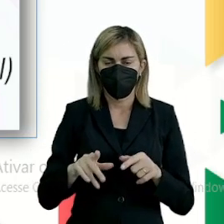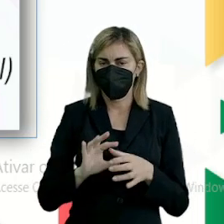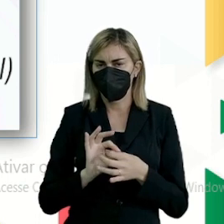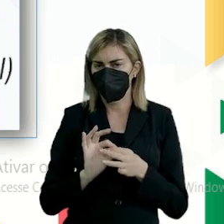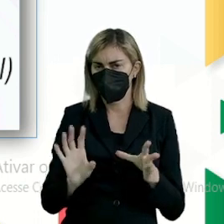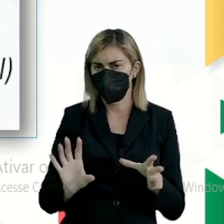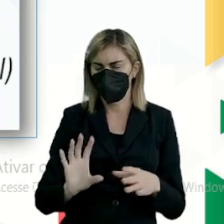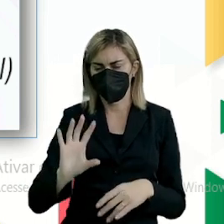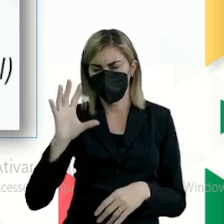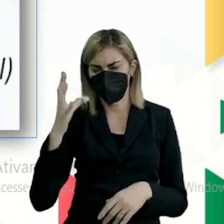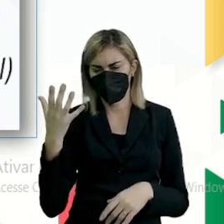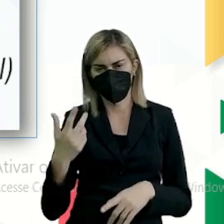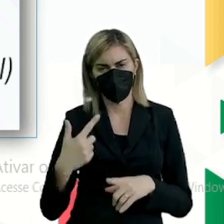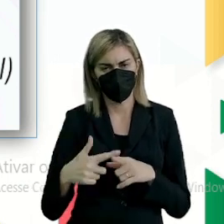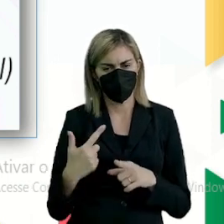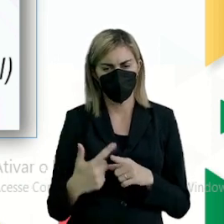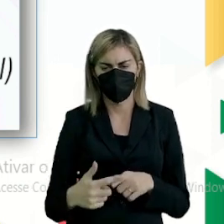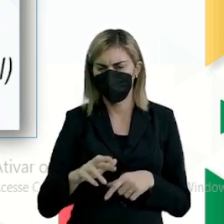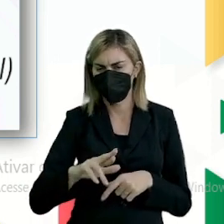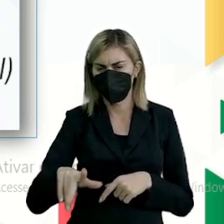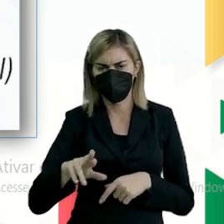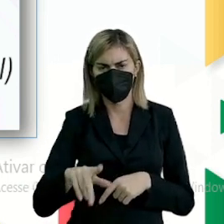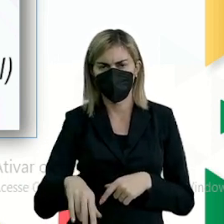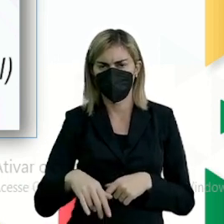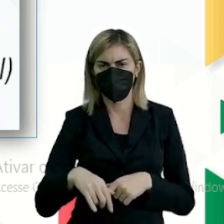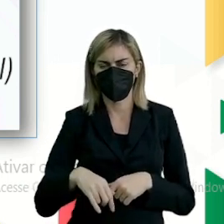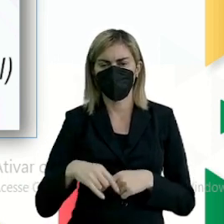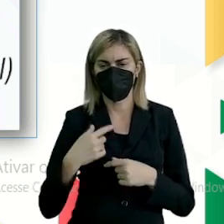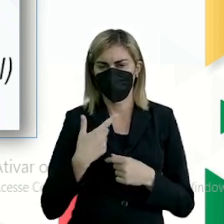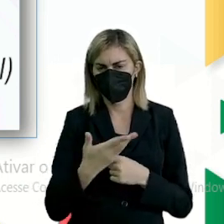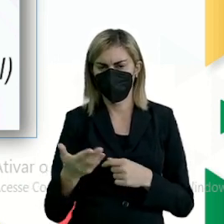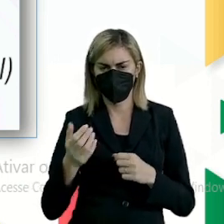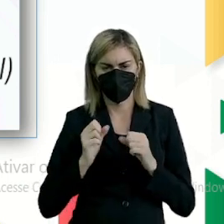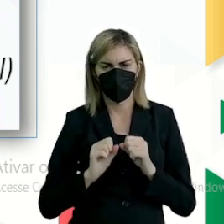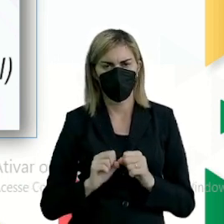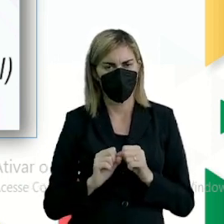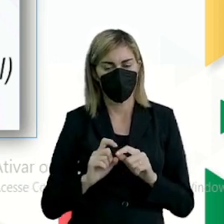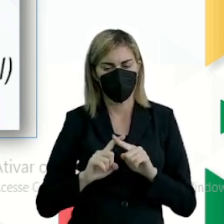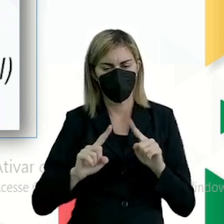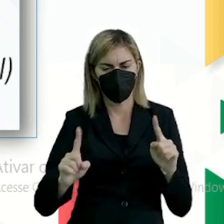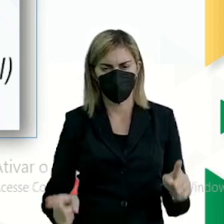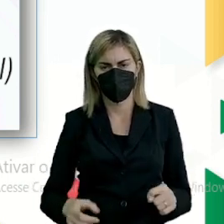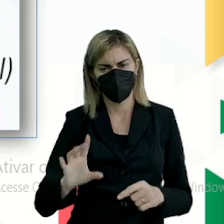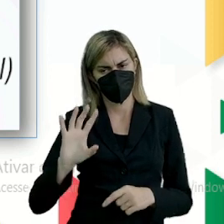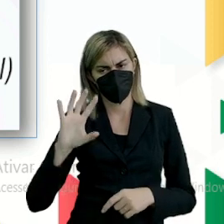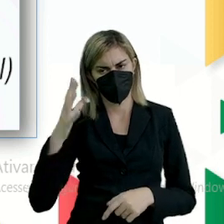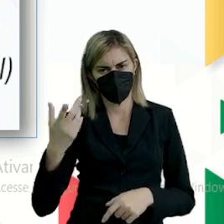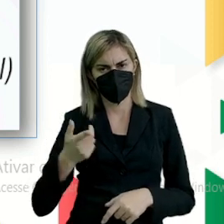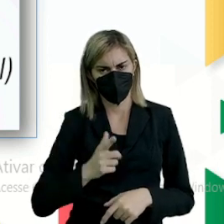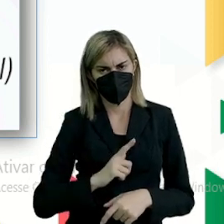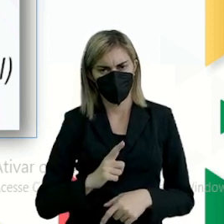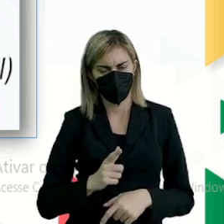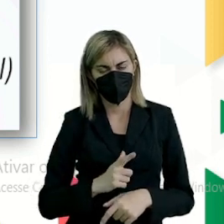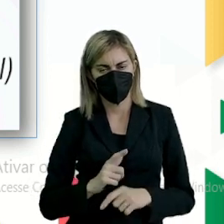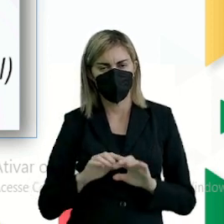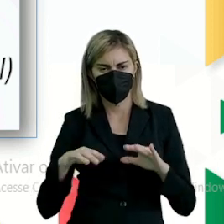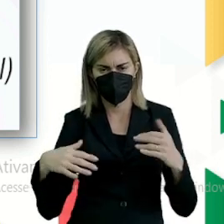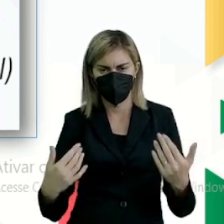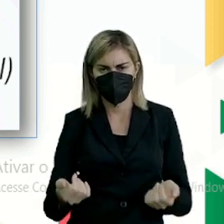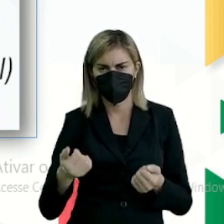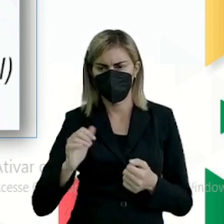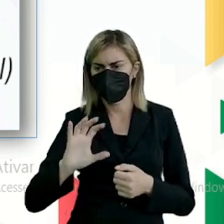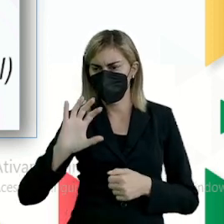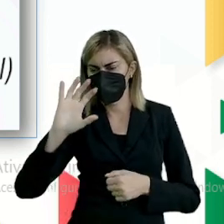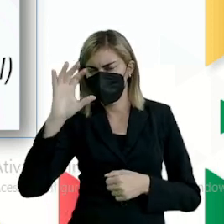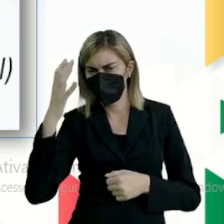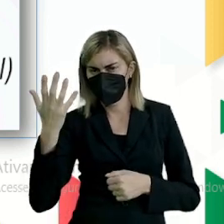existir porque não são ignorados. Você pode ignorar, mas o fato existe, certo? Então, o fato está